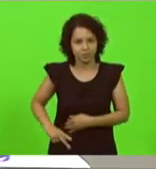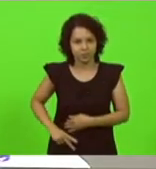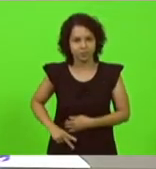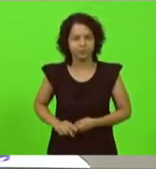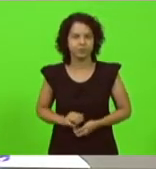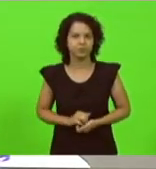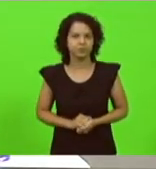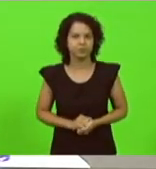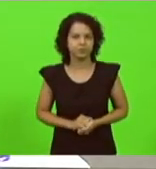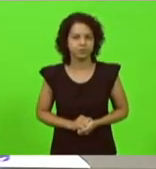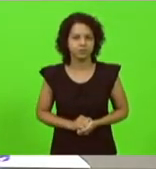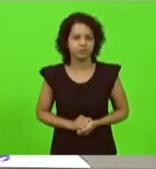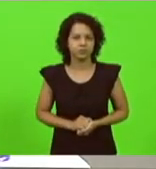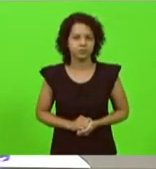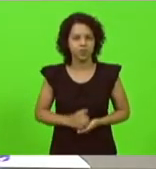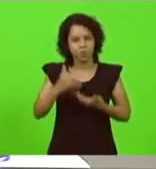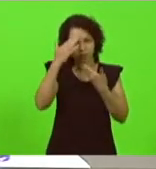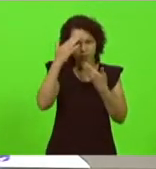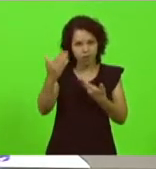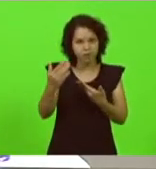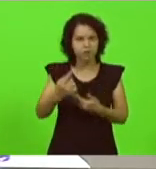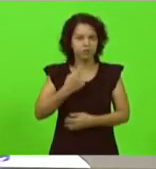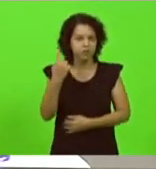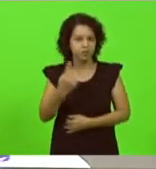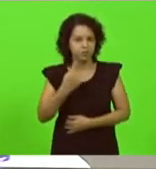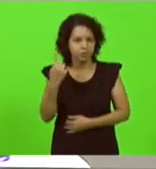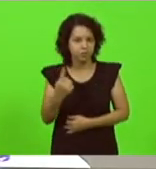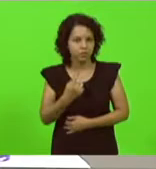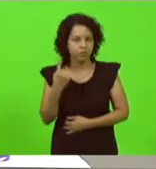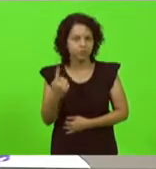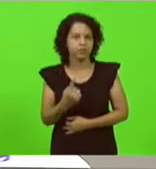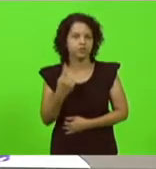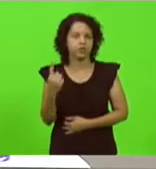Muito obrigado, deputado Siasso Suki.